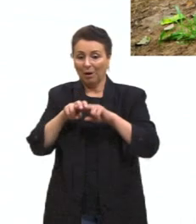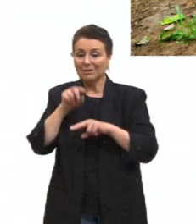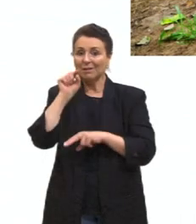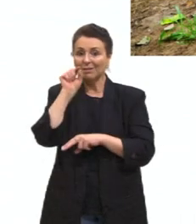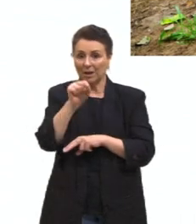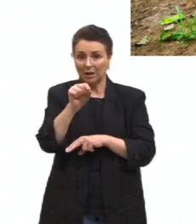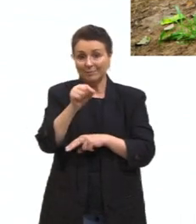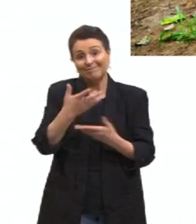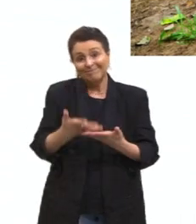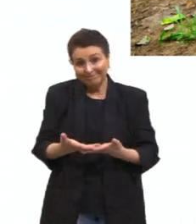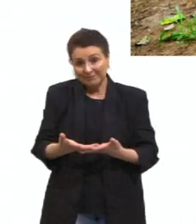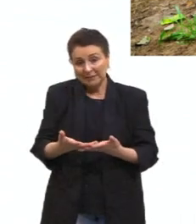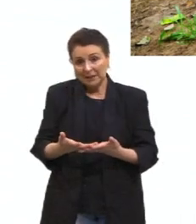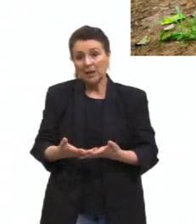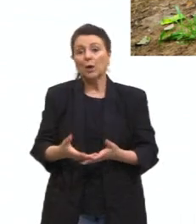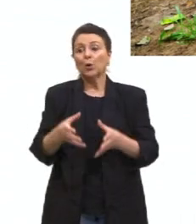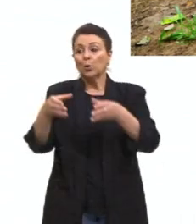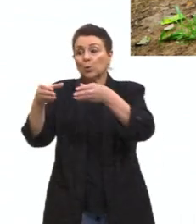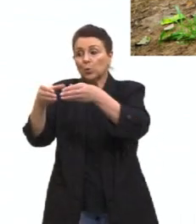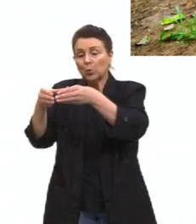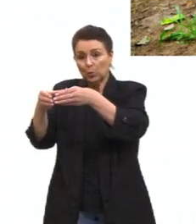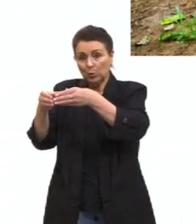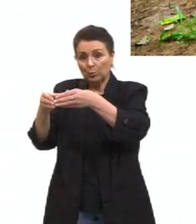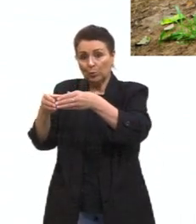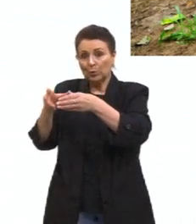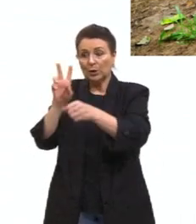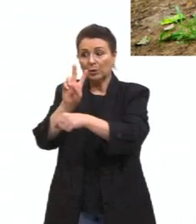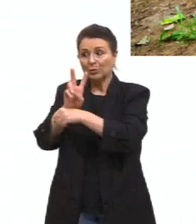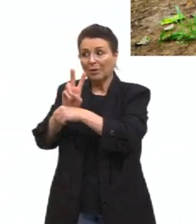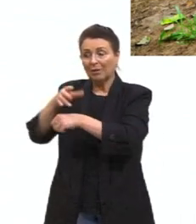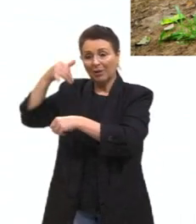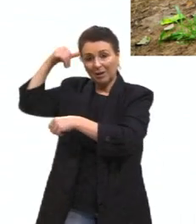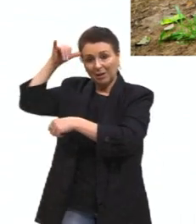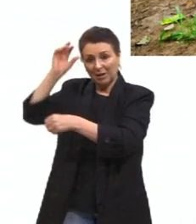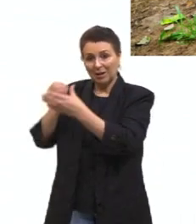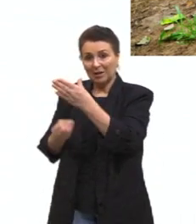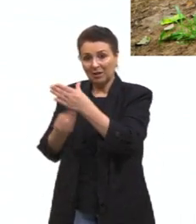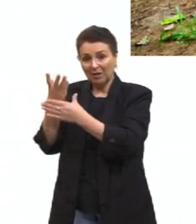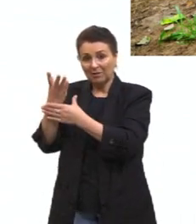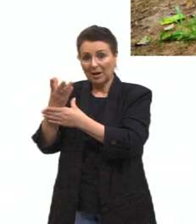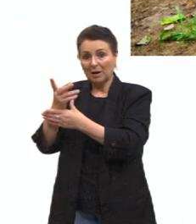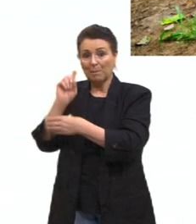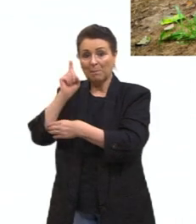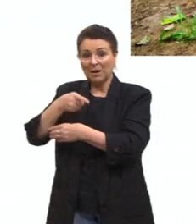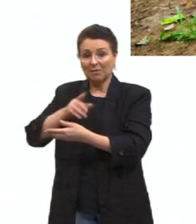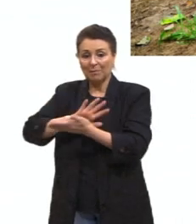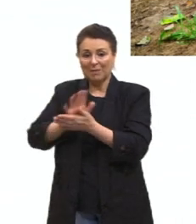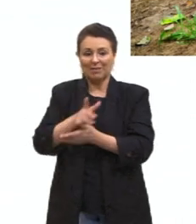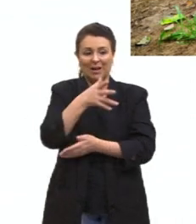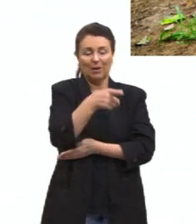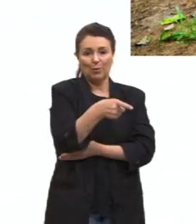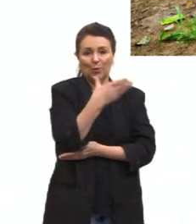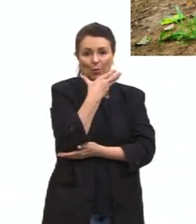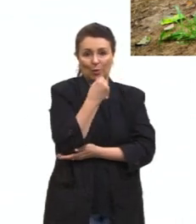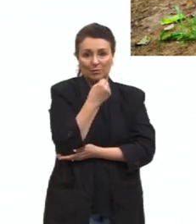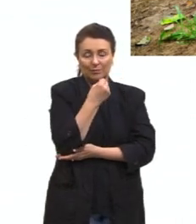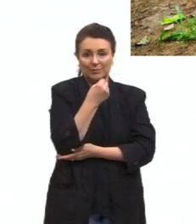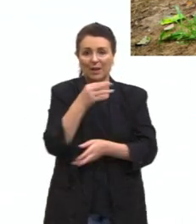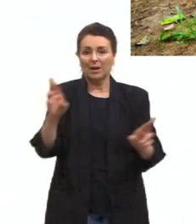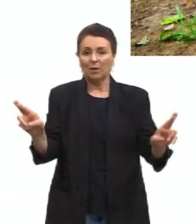ele acaba sendo morto a mando de pecuaristas. Eu acho que isso é muito importante, a relação que ele tem com o meio.